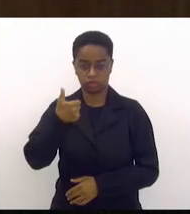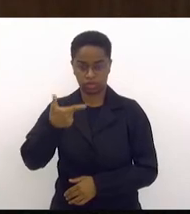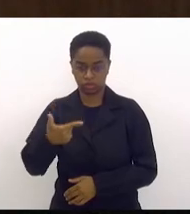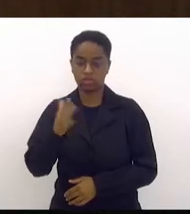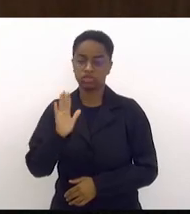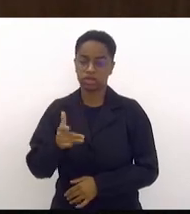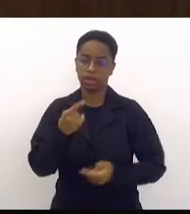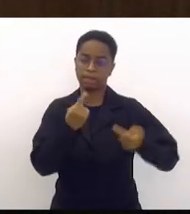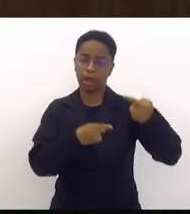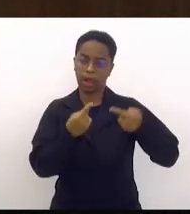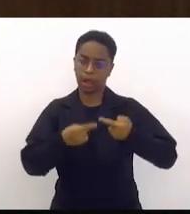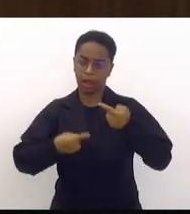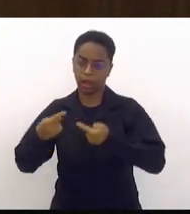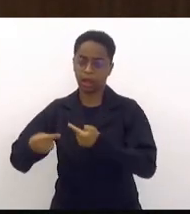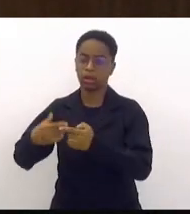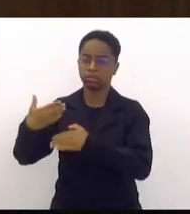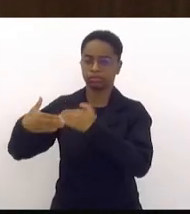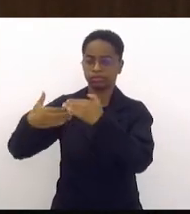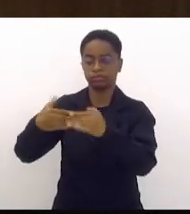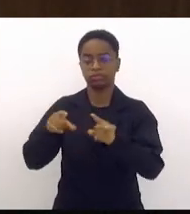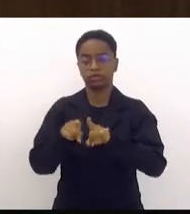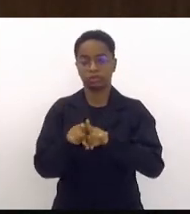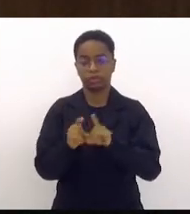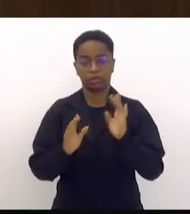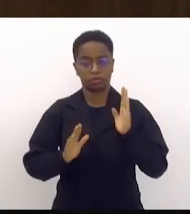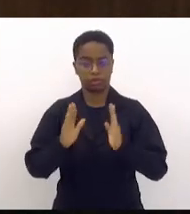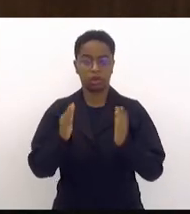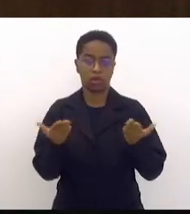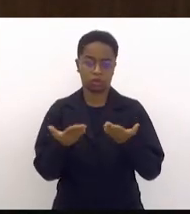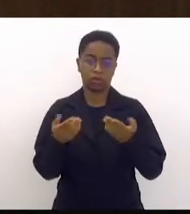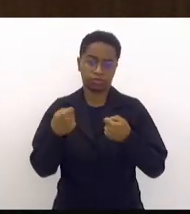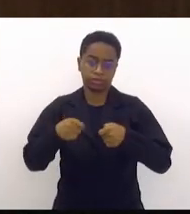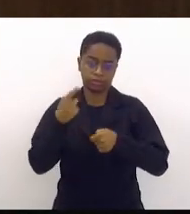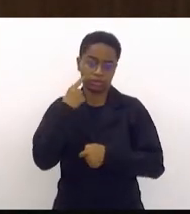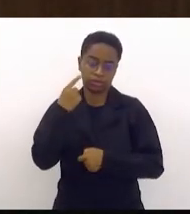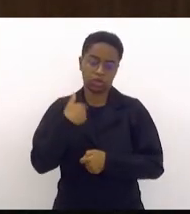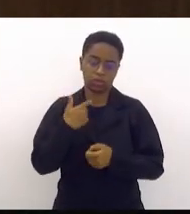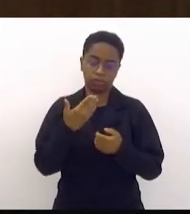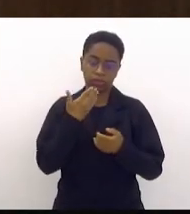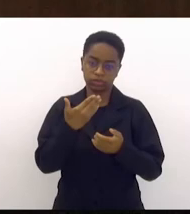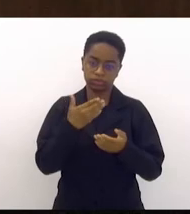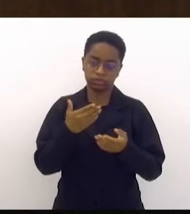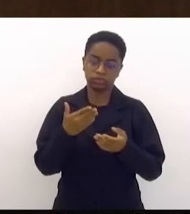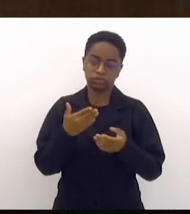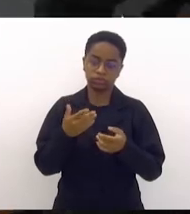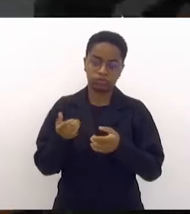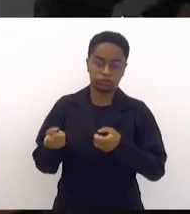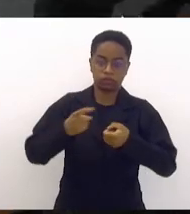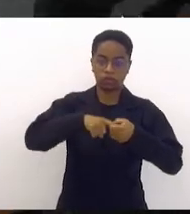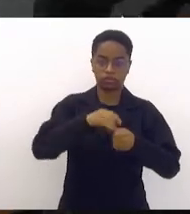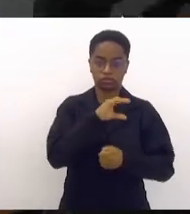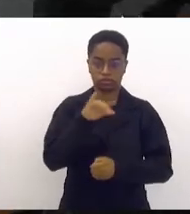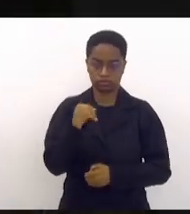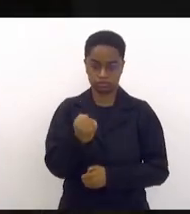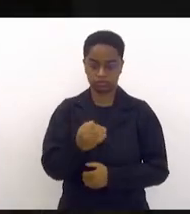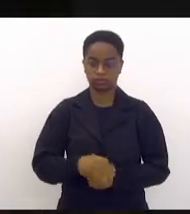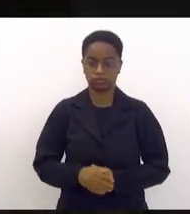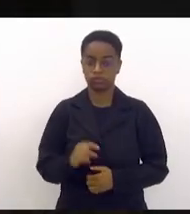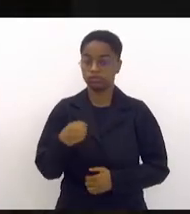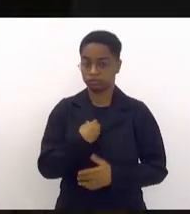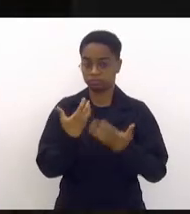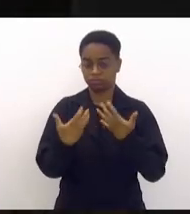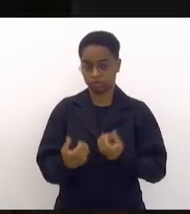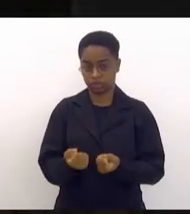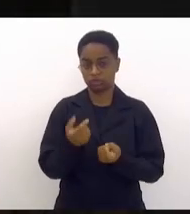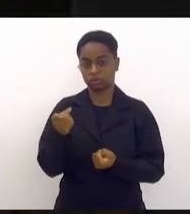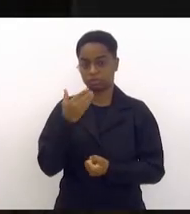avançada e dessa legislatura apensada. Então, eu peço a sua anuência. A presidência defere o pedido de